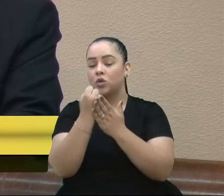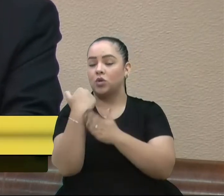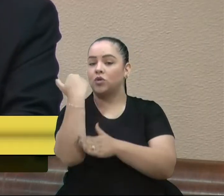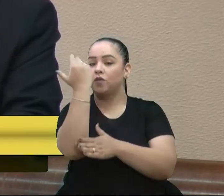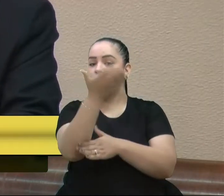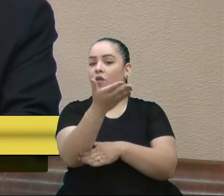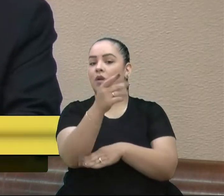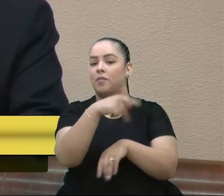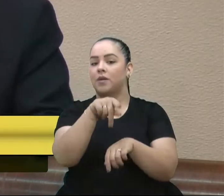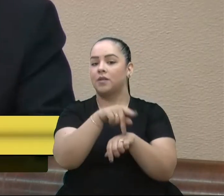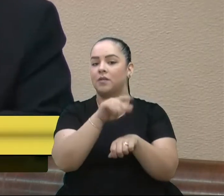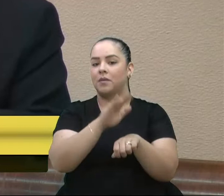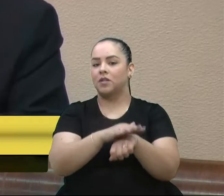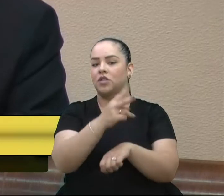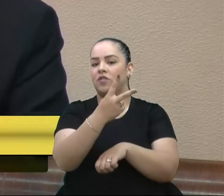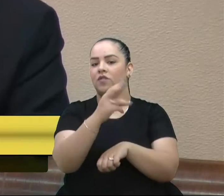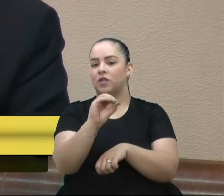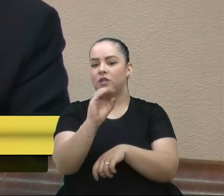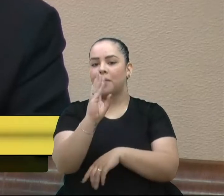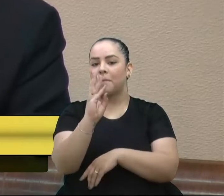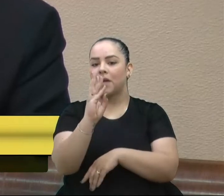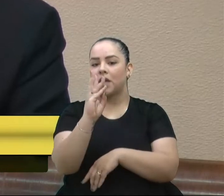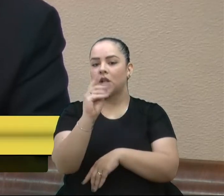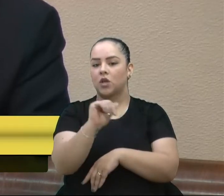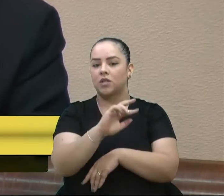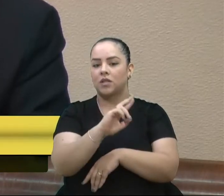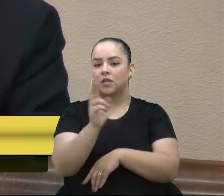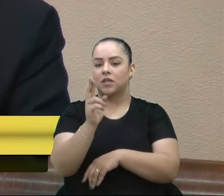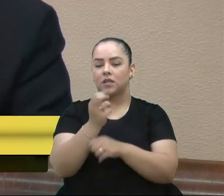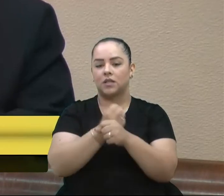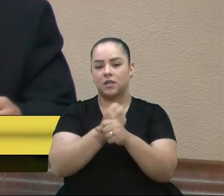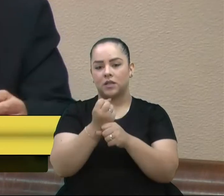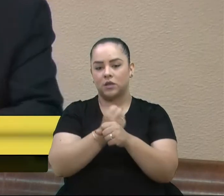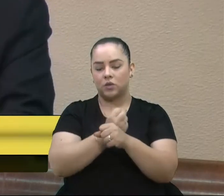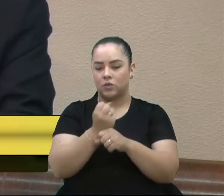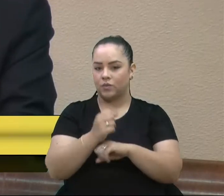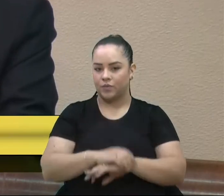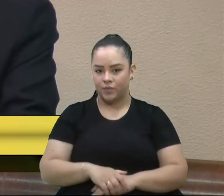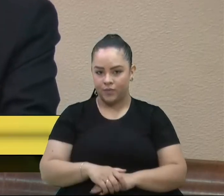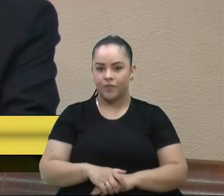ultrapassando até 20 bilhões por ano. Então, é um valor